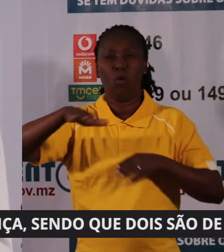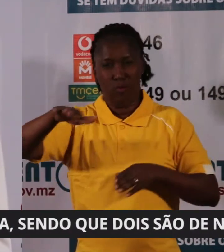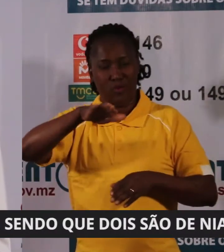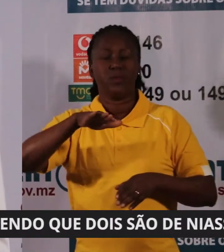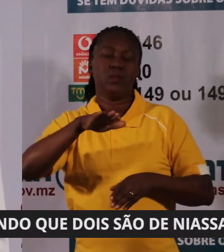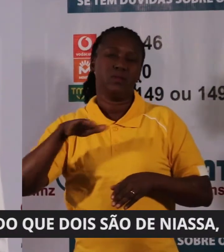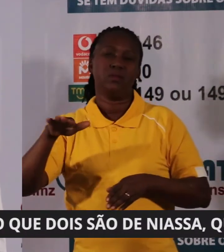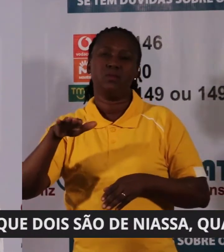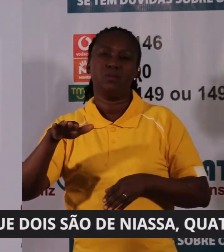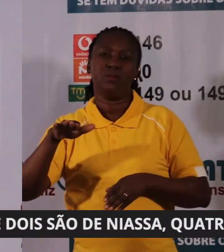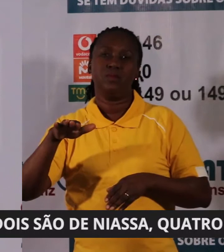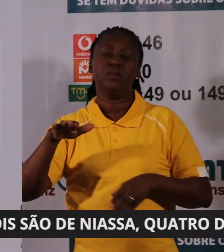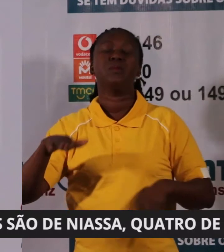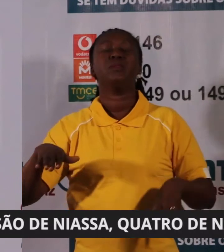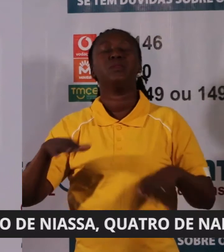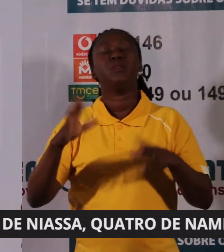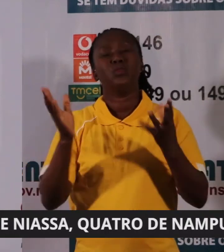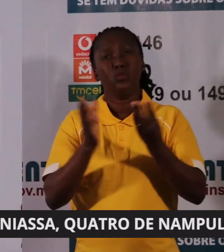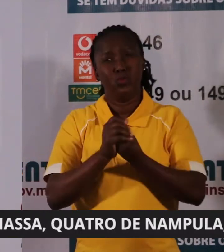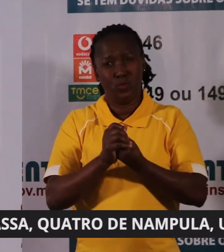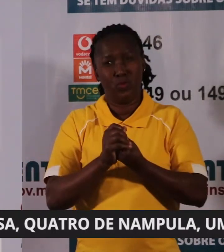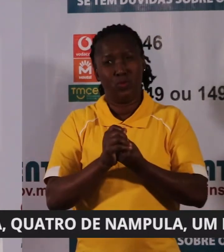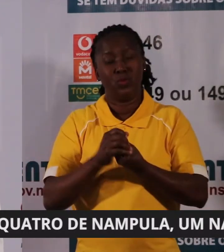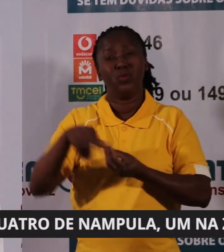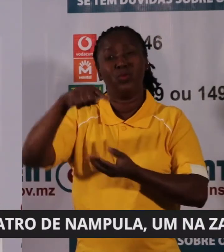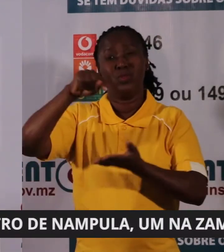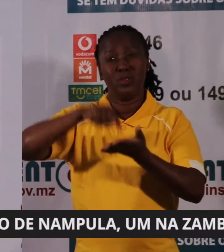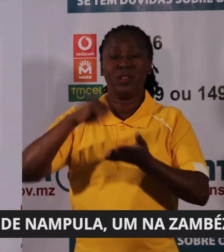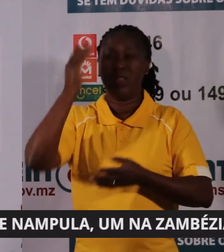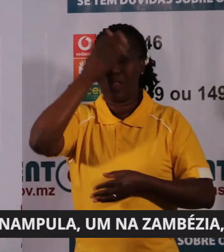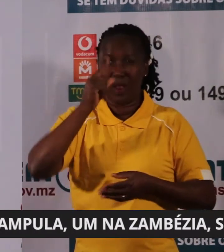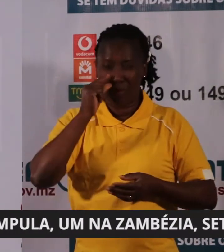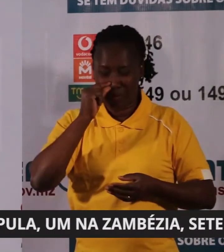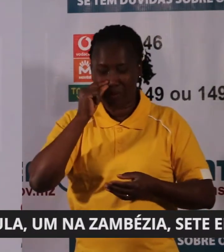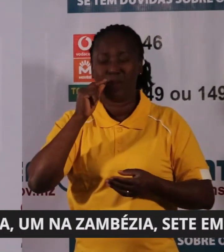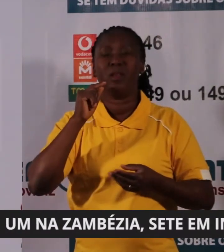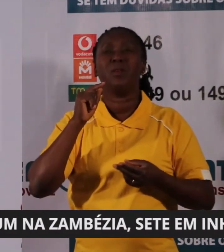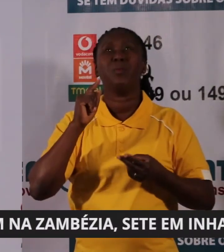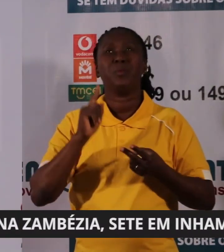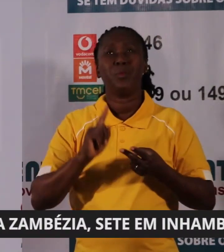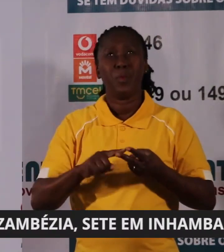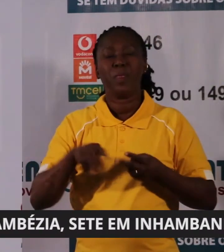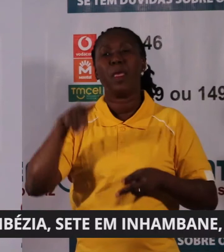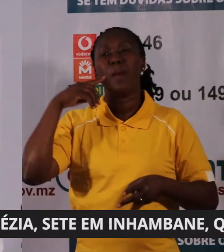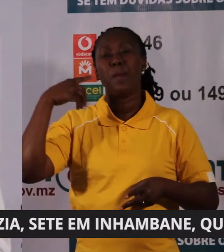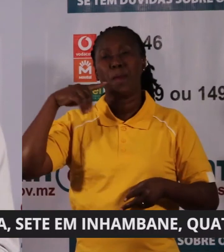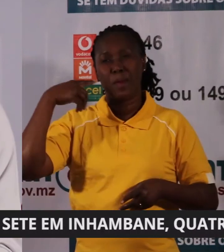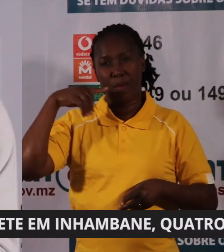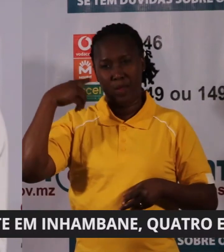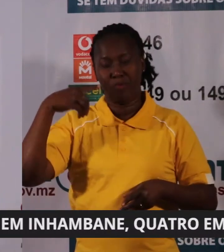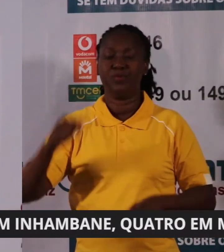comunitária, juntando-se às cidades de Nampula e Pemba.